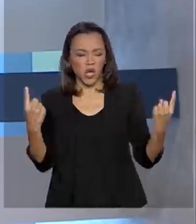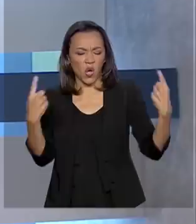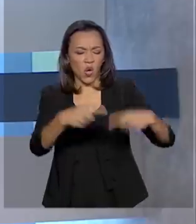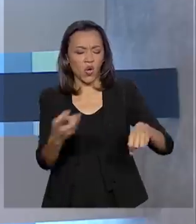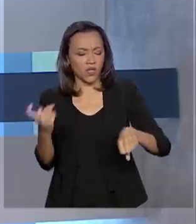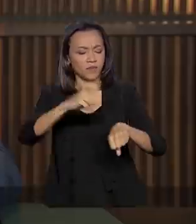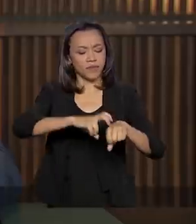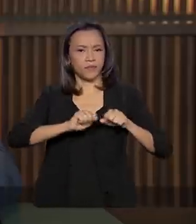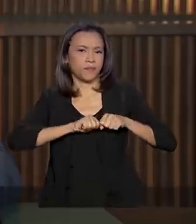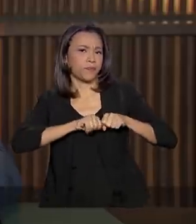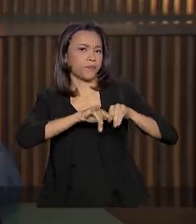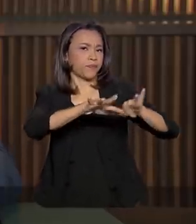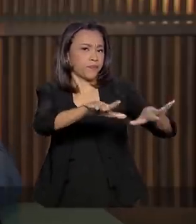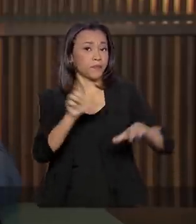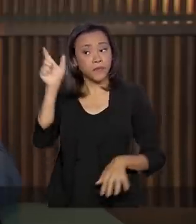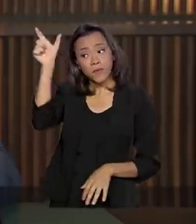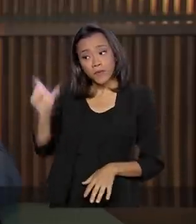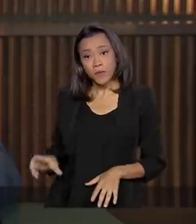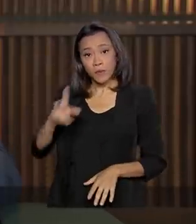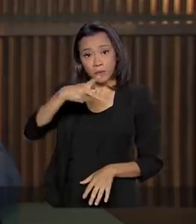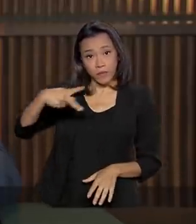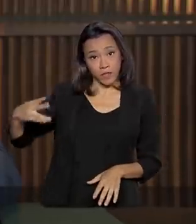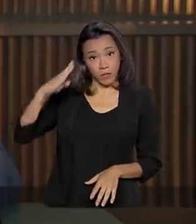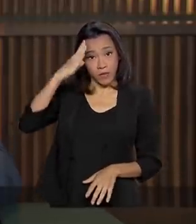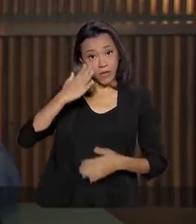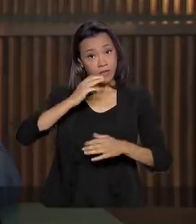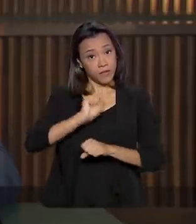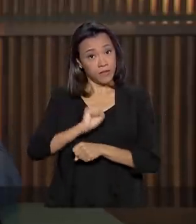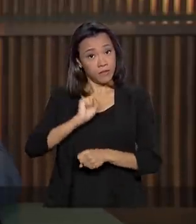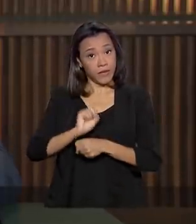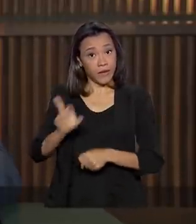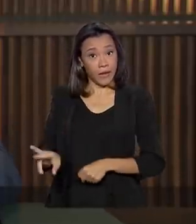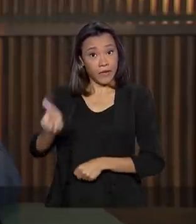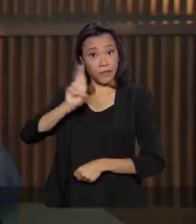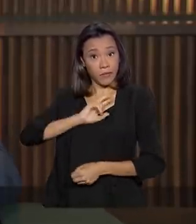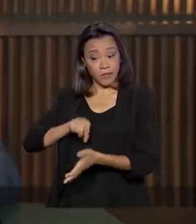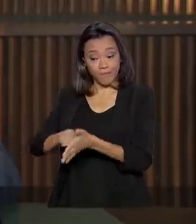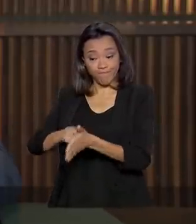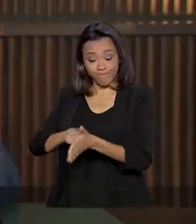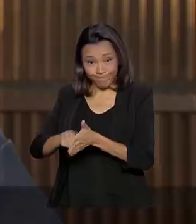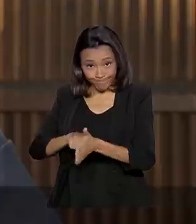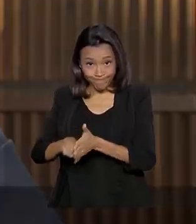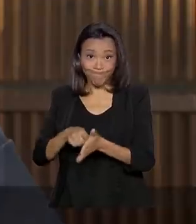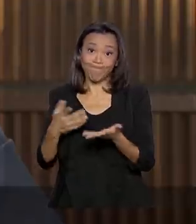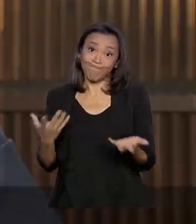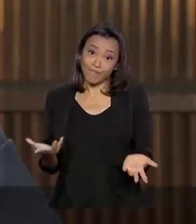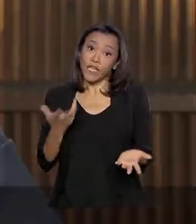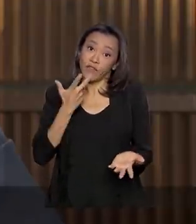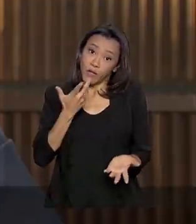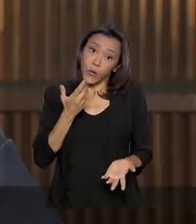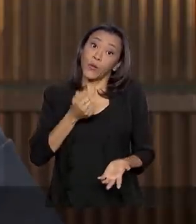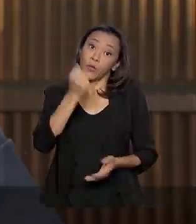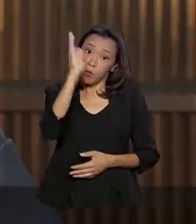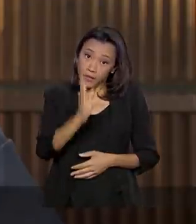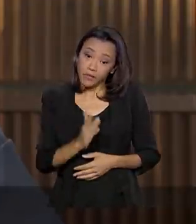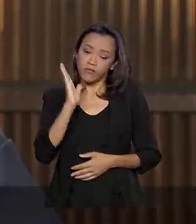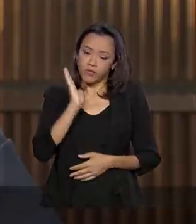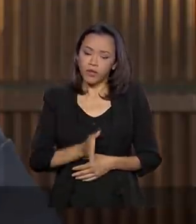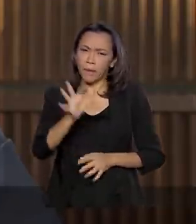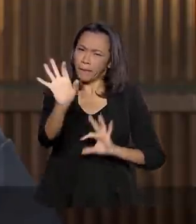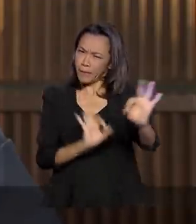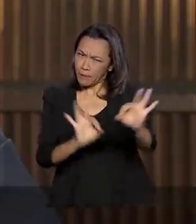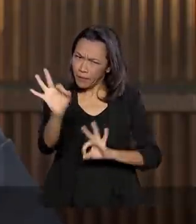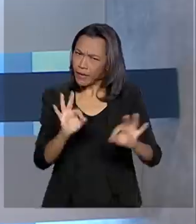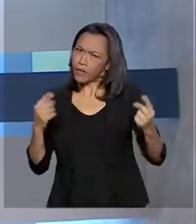coronavírus. Presidente Jair Bolsonaro aguarda resultado do teste para o Covid-19 e diz que Brasil está preparado para